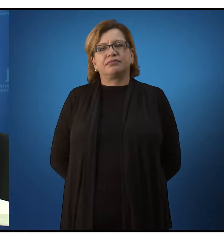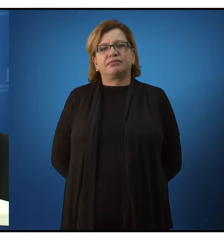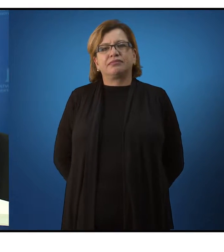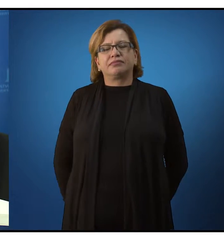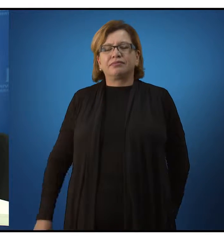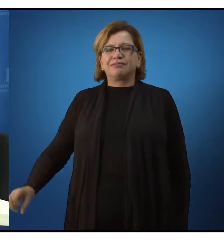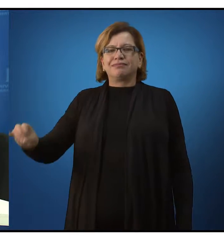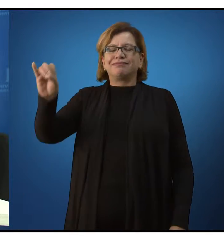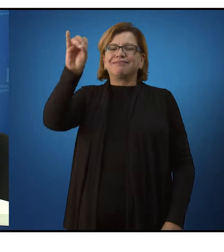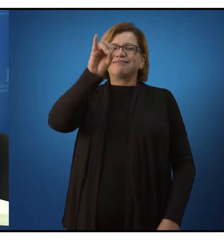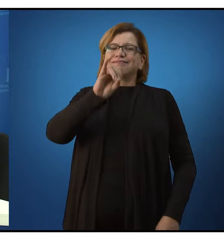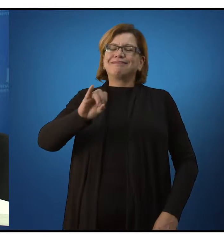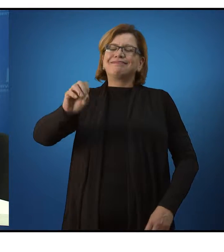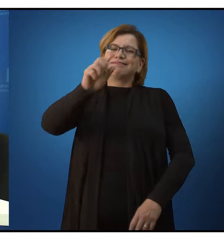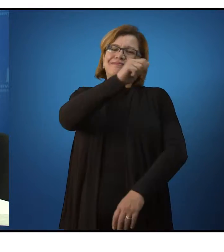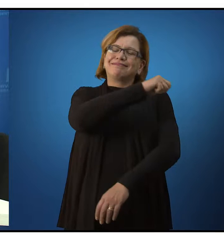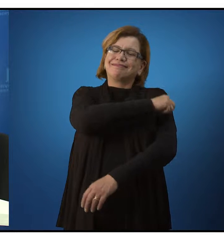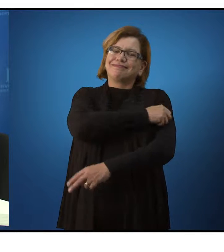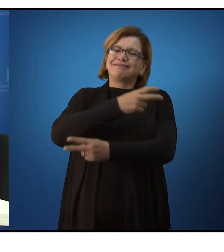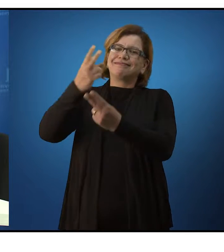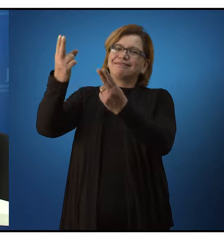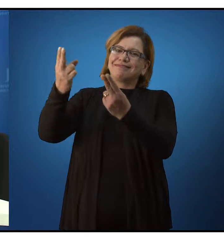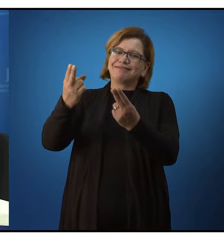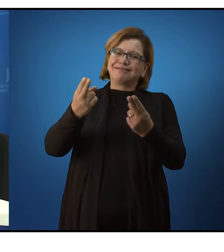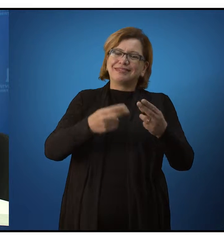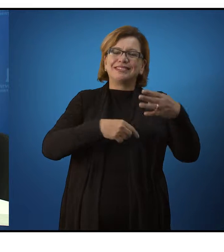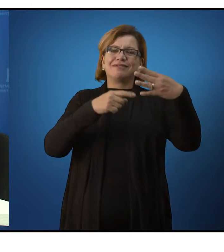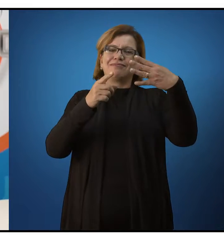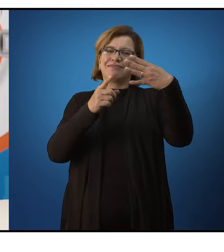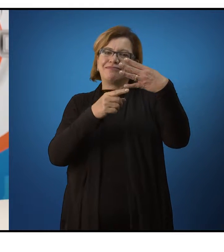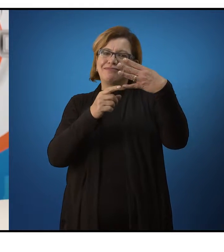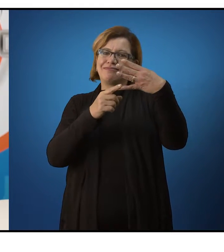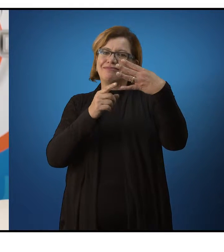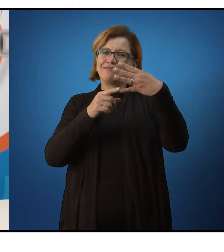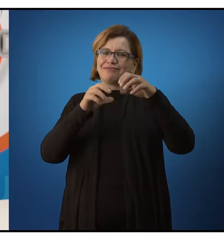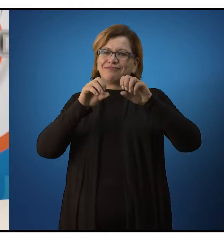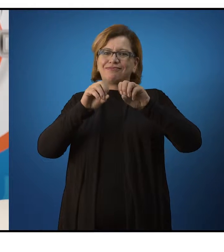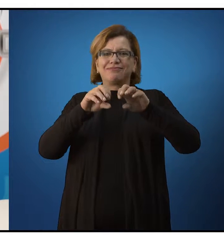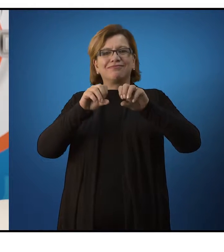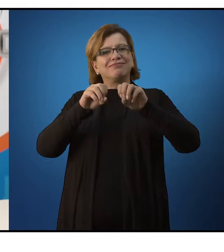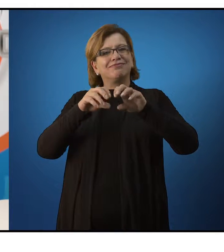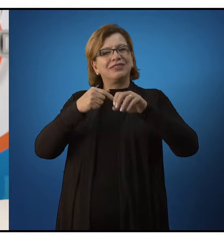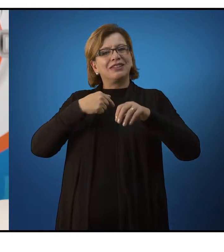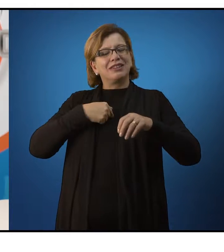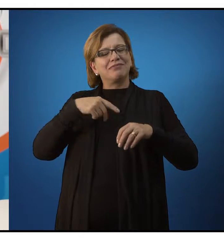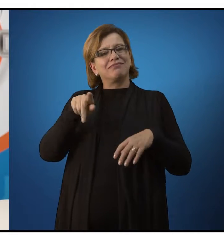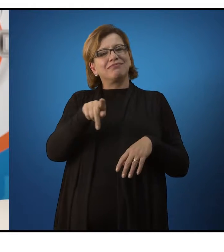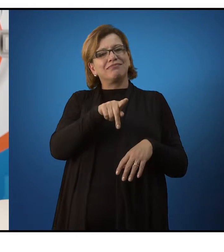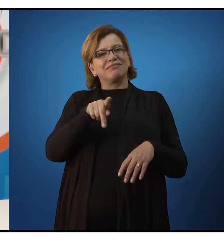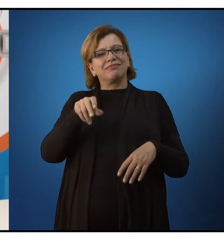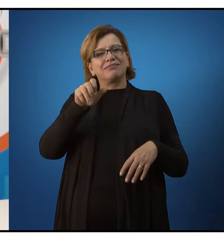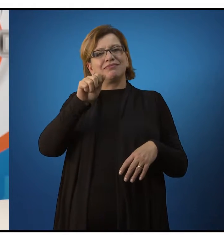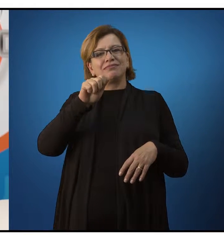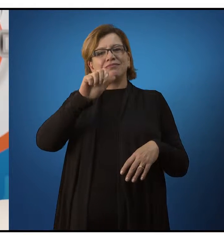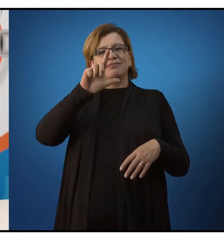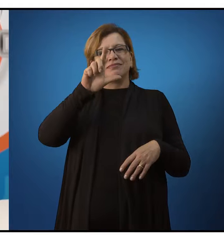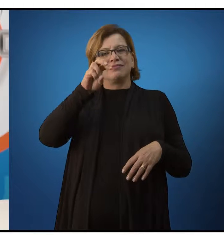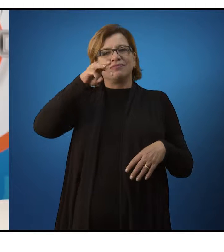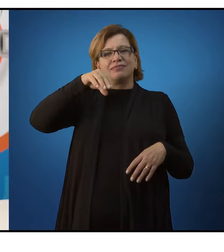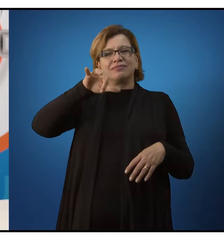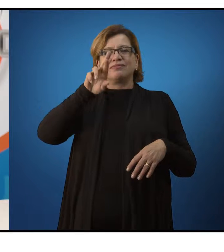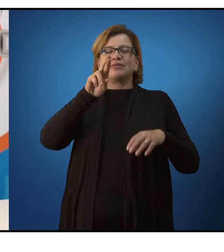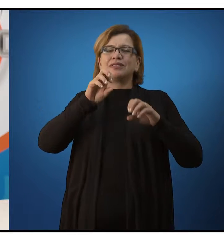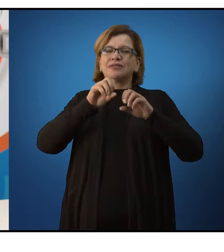Olá alunos, sejam bem-vindos à nossa quarta unidade. Sou o professor Almir e nós vamos trabalhar com